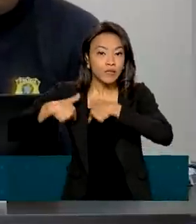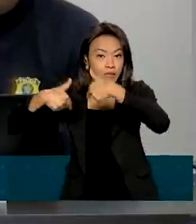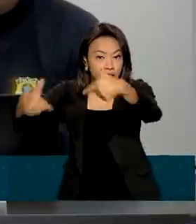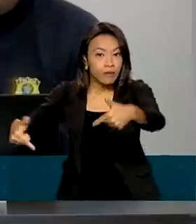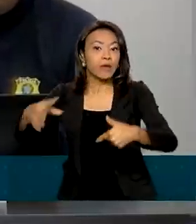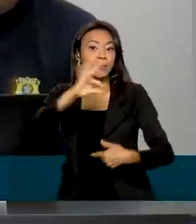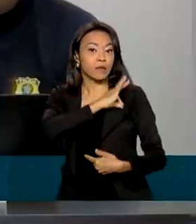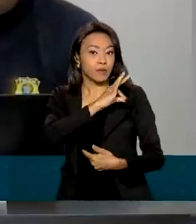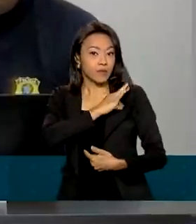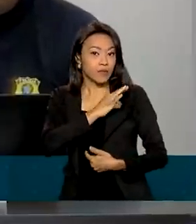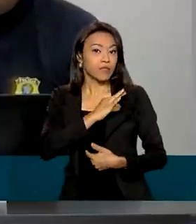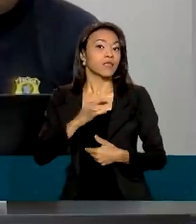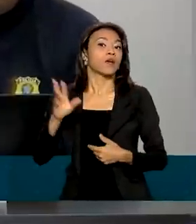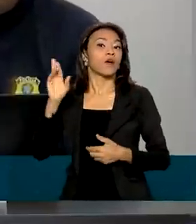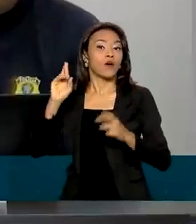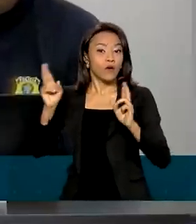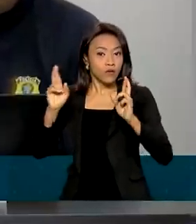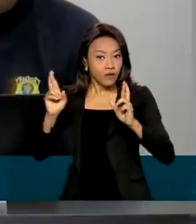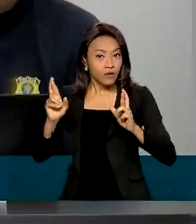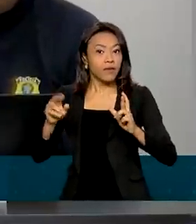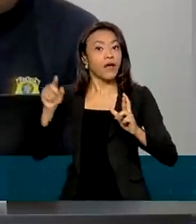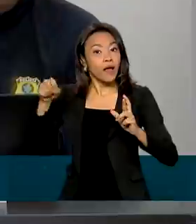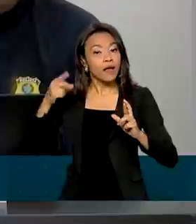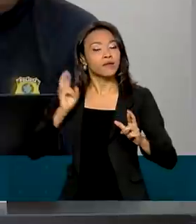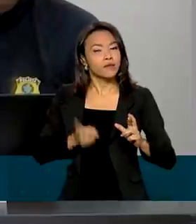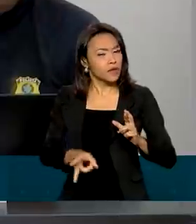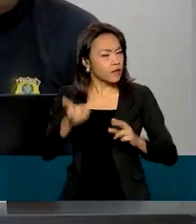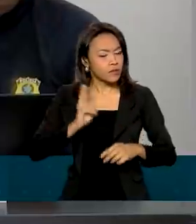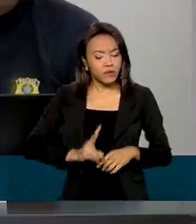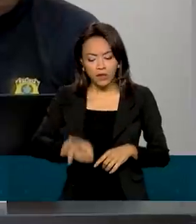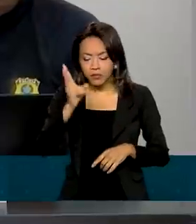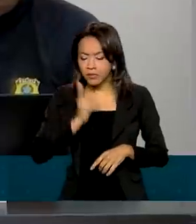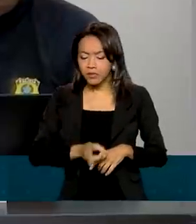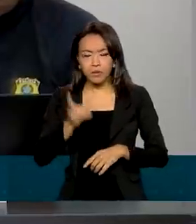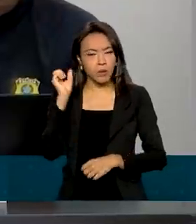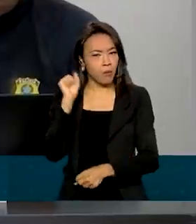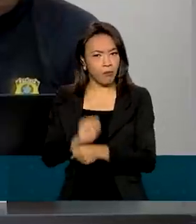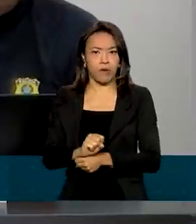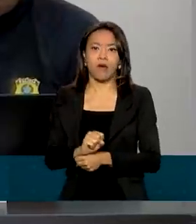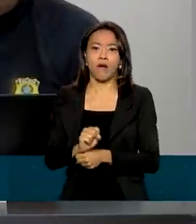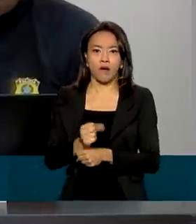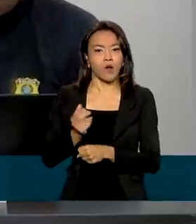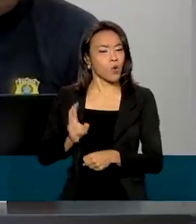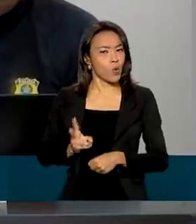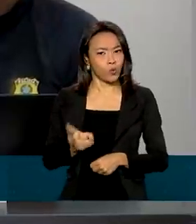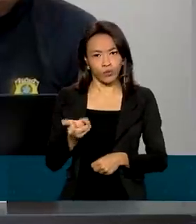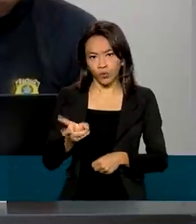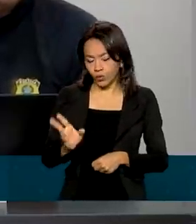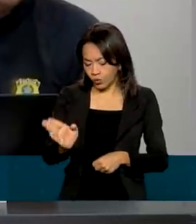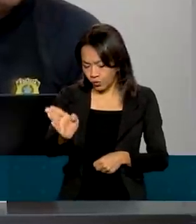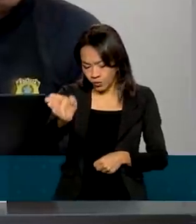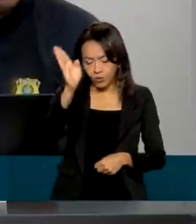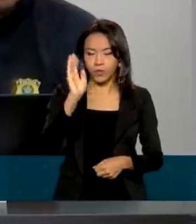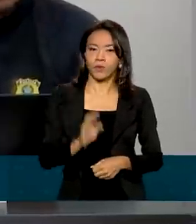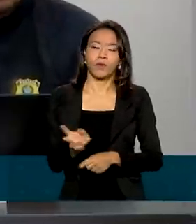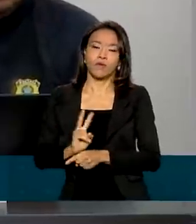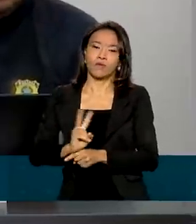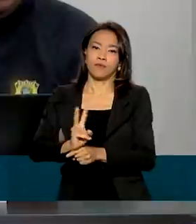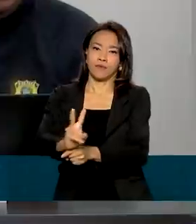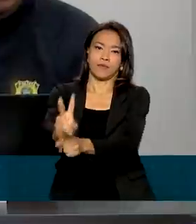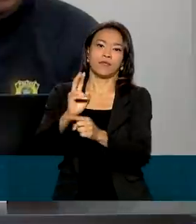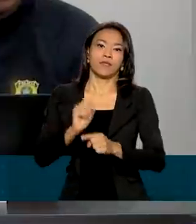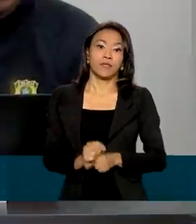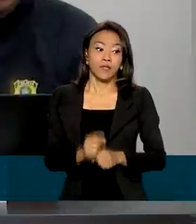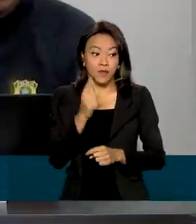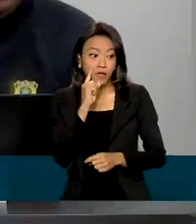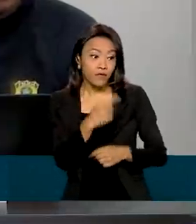se refere à segurança viária, ela é diuturna, ela não para, então nós temos um planejamento vivo que se movimenta e faz adequações ao longo